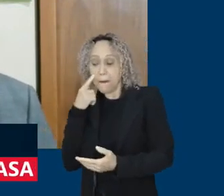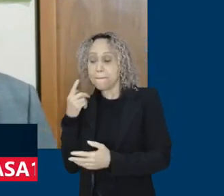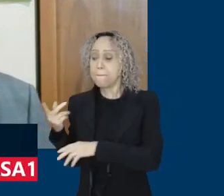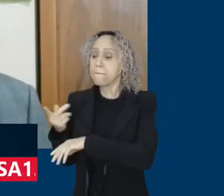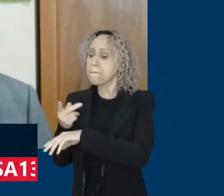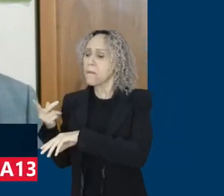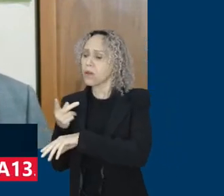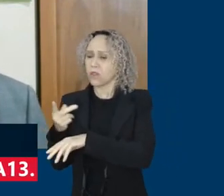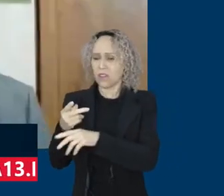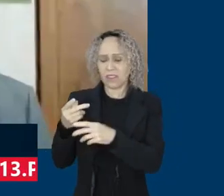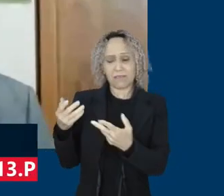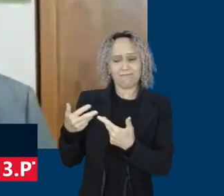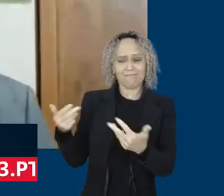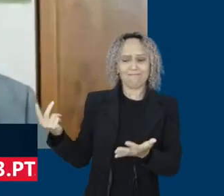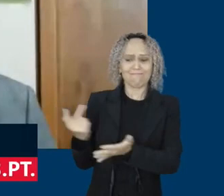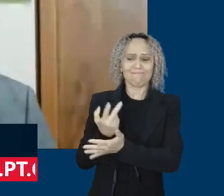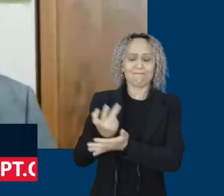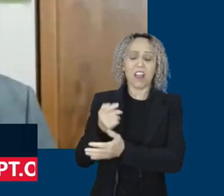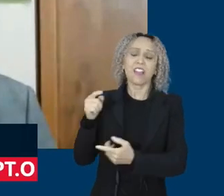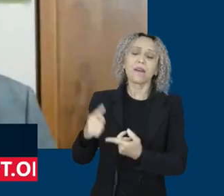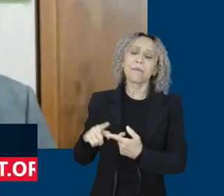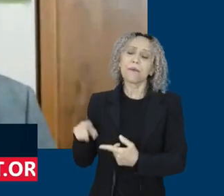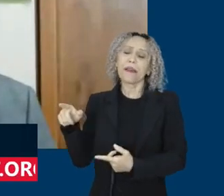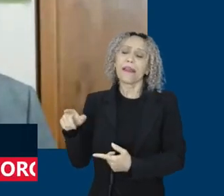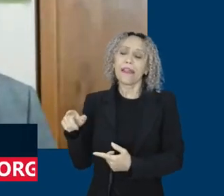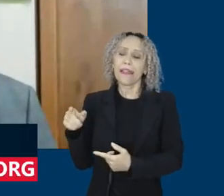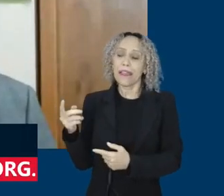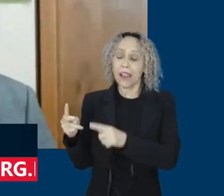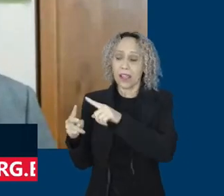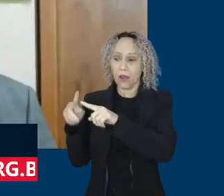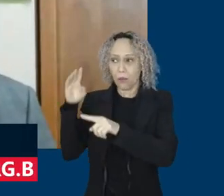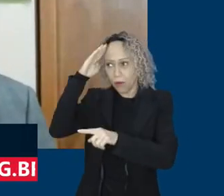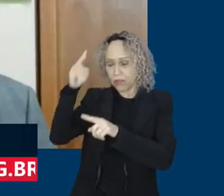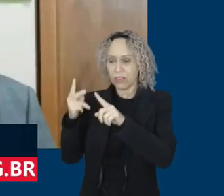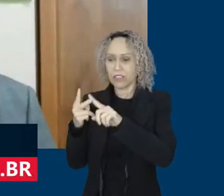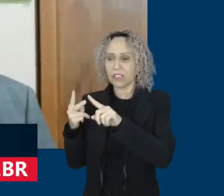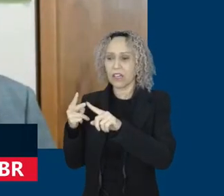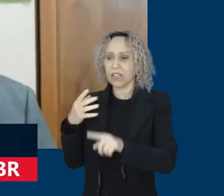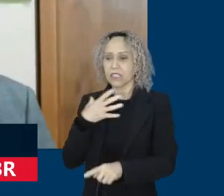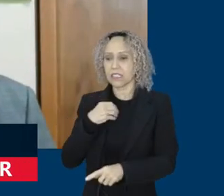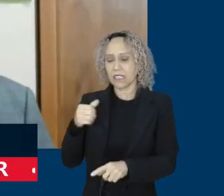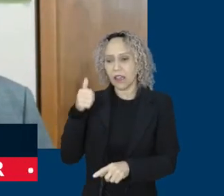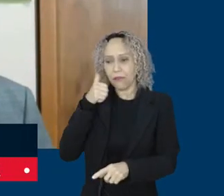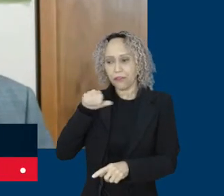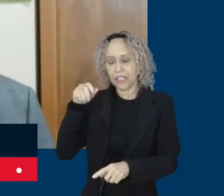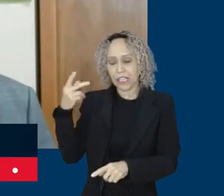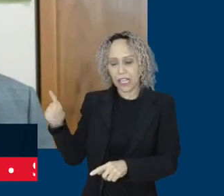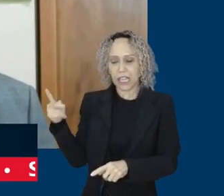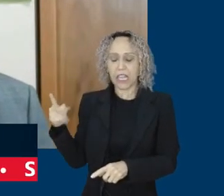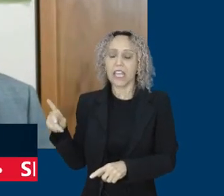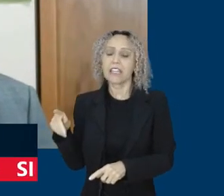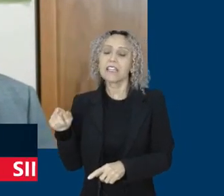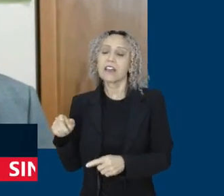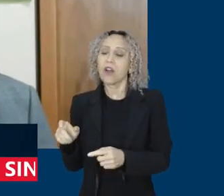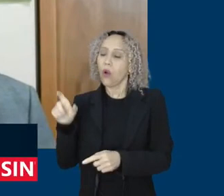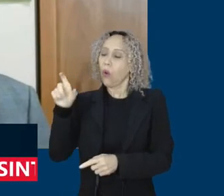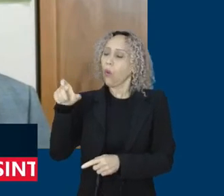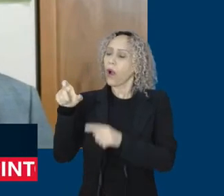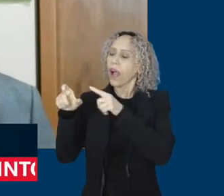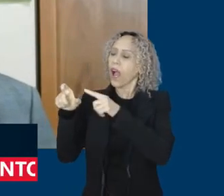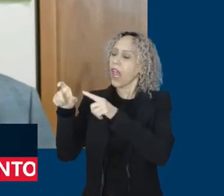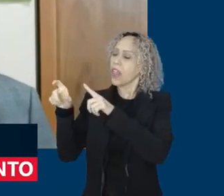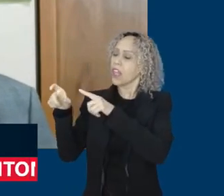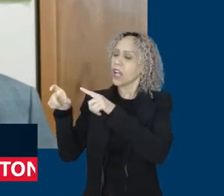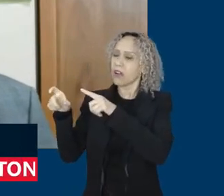fake news atrás de fake news, mentira atrás de mentira. Então, o que a gente tem visto, nós vamos com muita